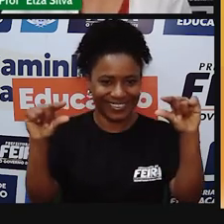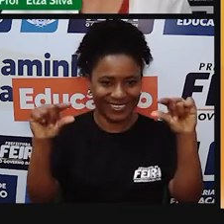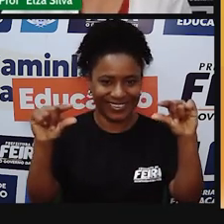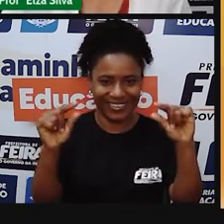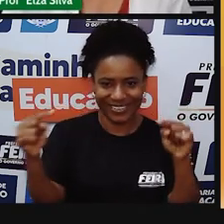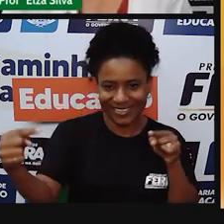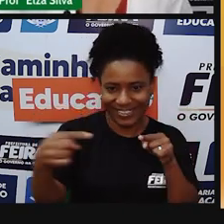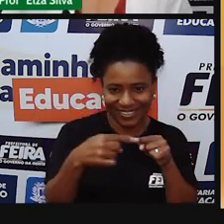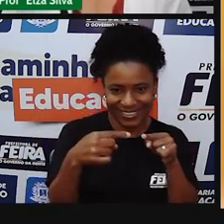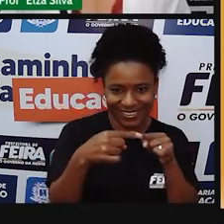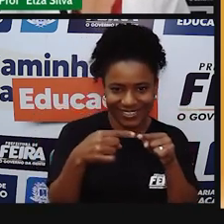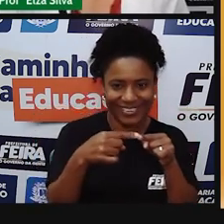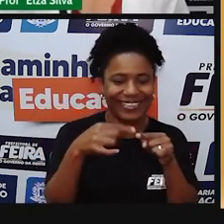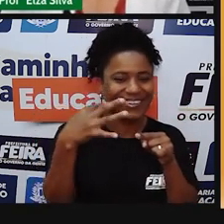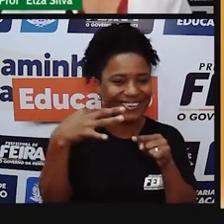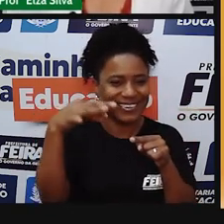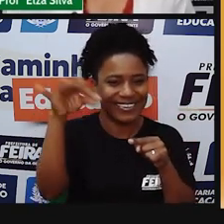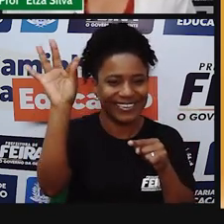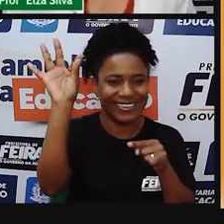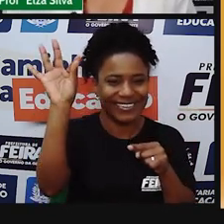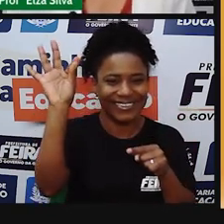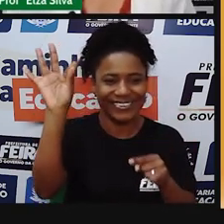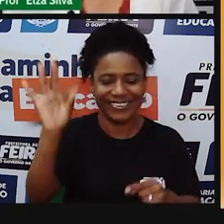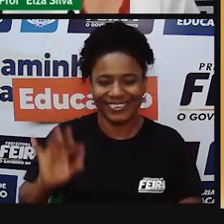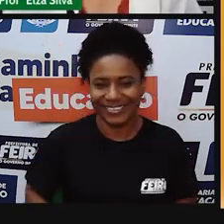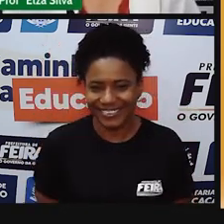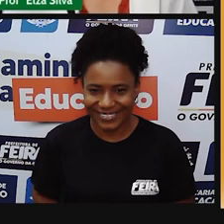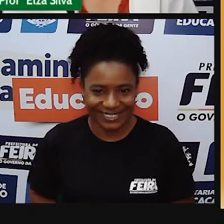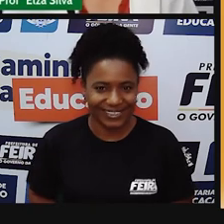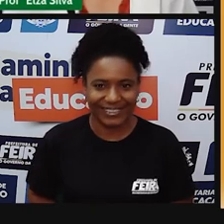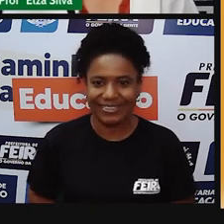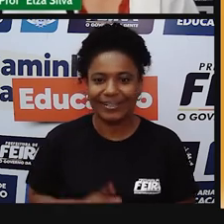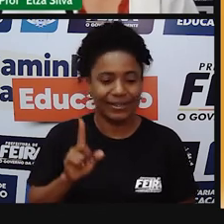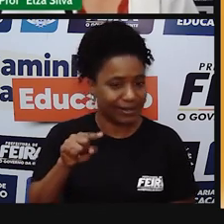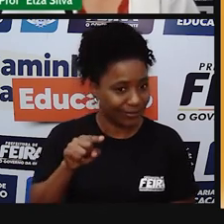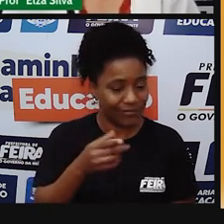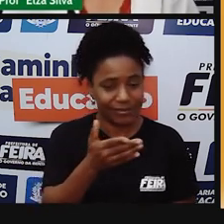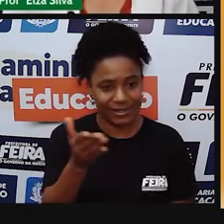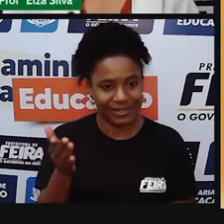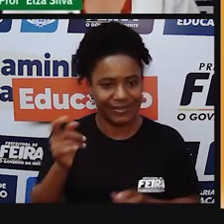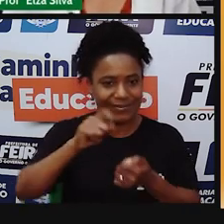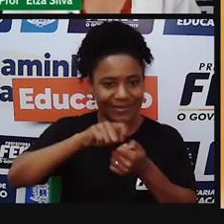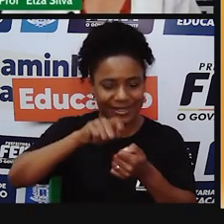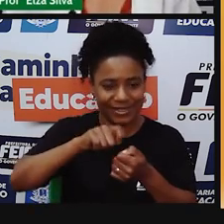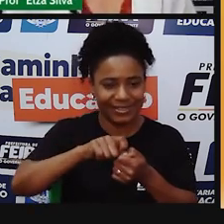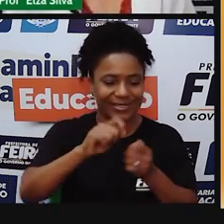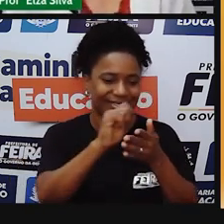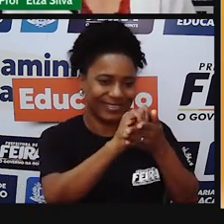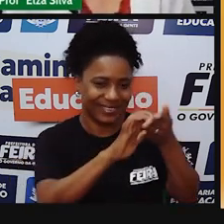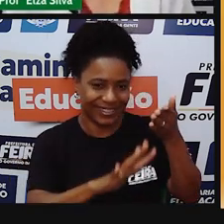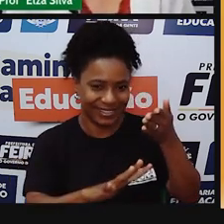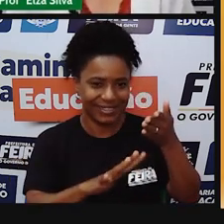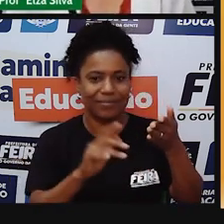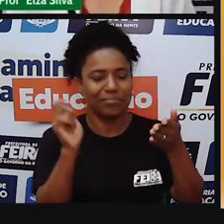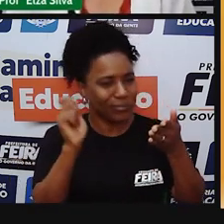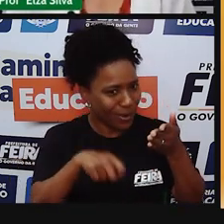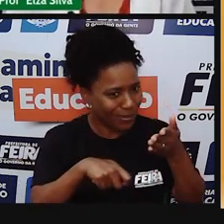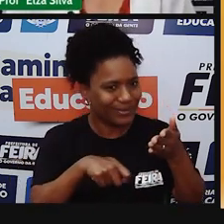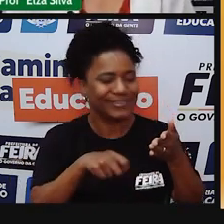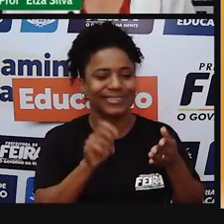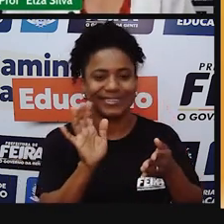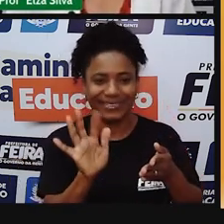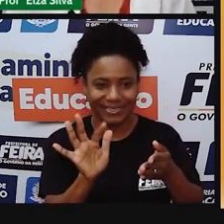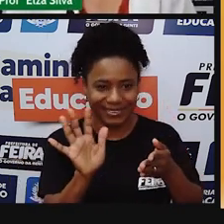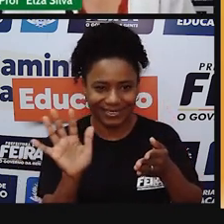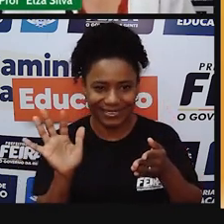television. A imagem da televisão. Então, é assim que vocês devem realizar essa atividade.